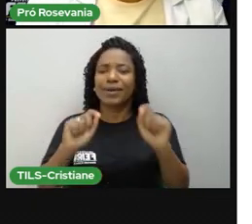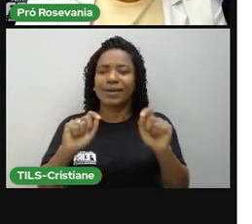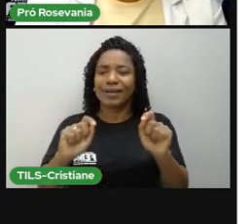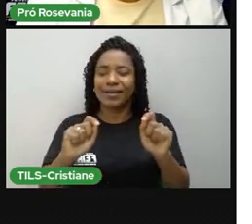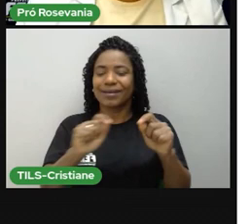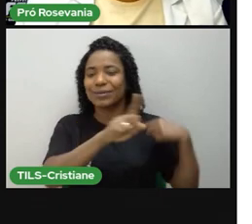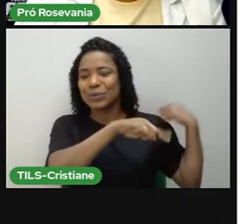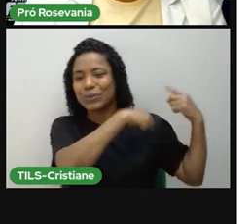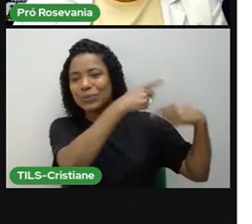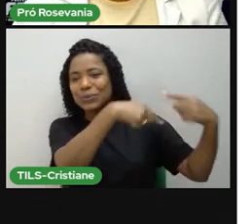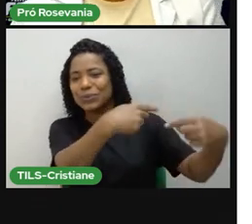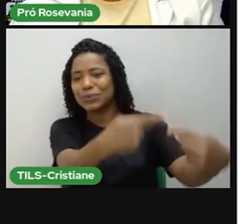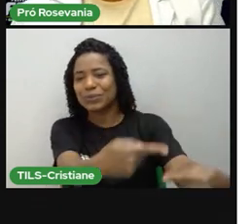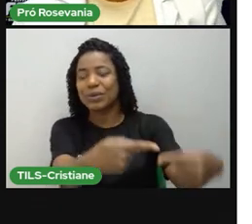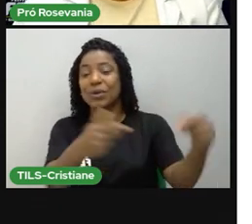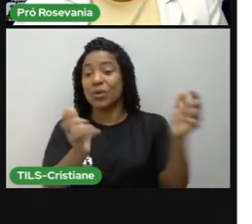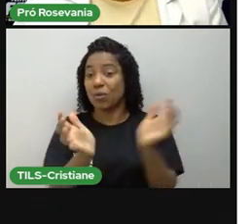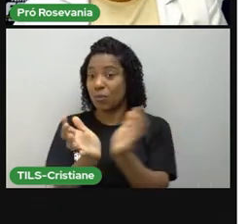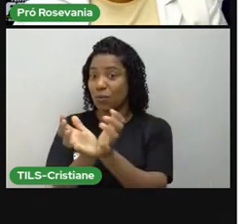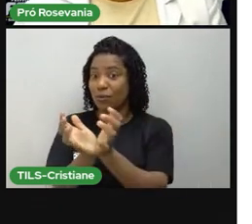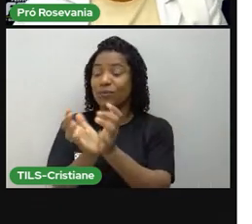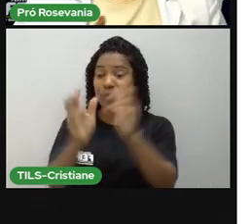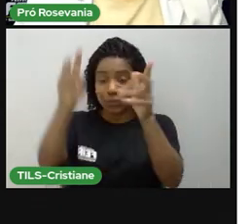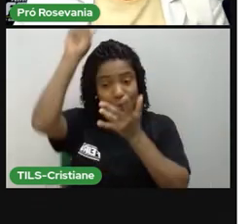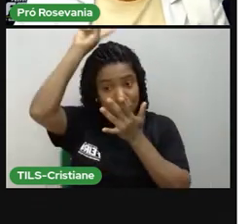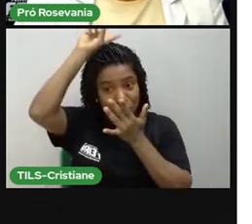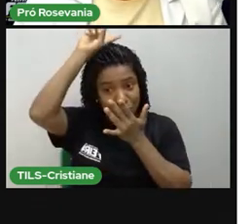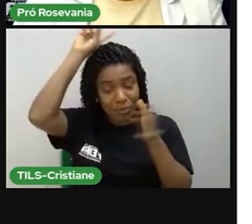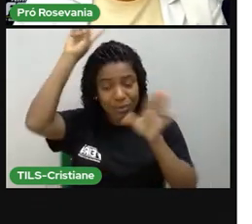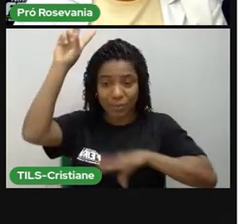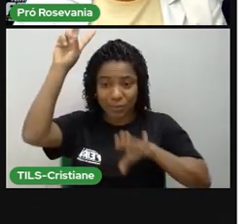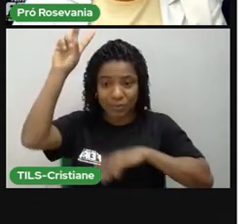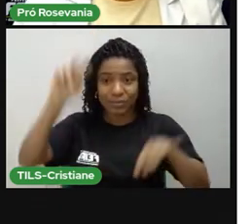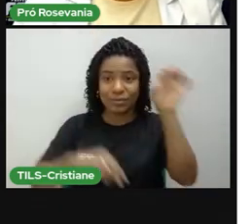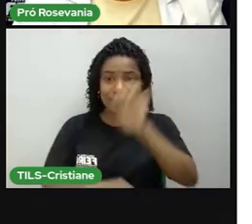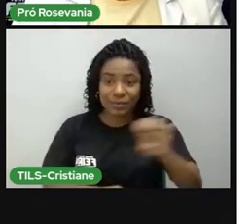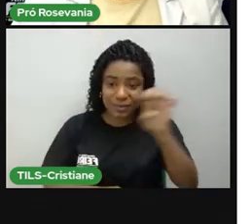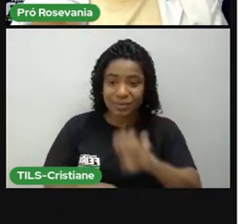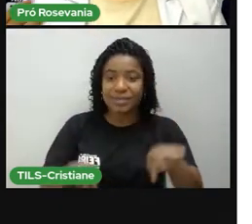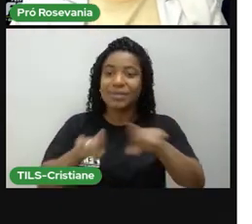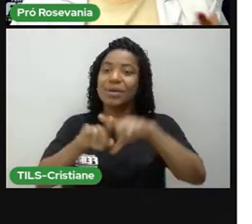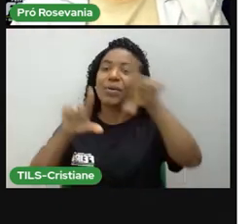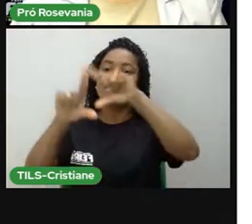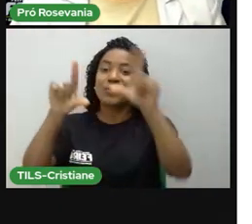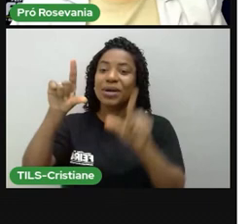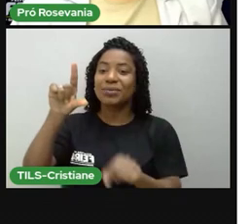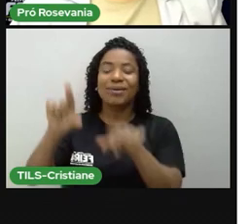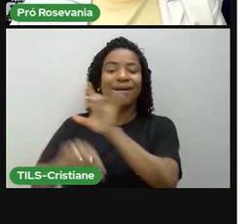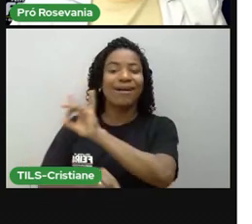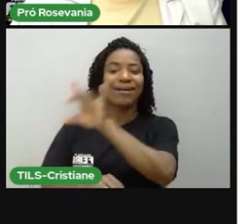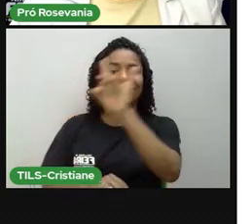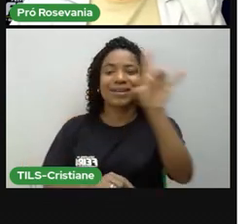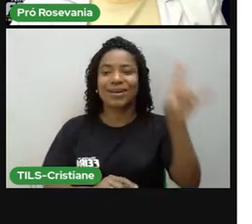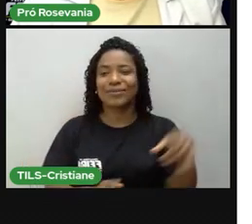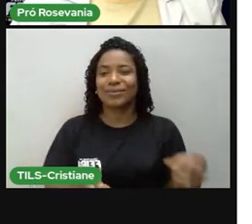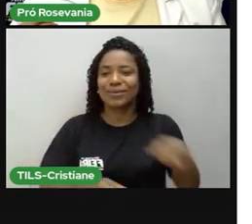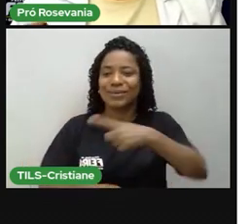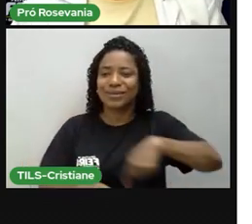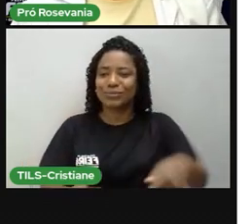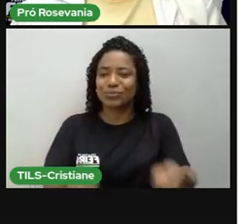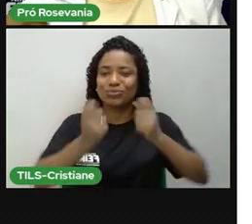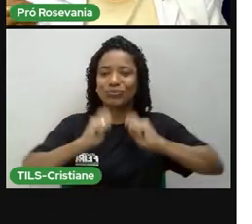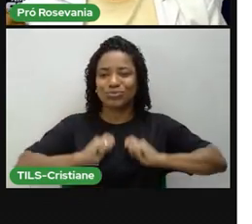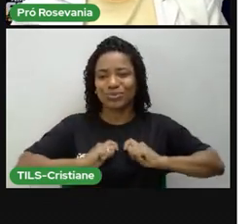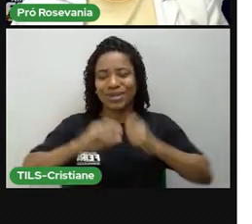dos povos, né, europeus, mais precisamente os povos portugueses, e dos povos africanos. De cada um deles, nós herdamos, né,